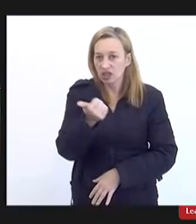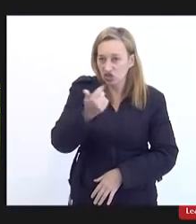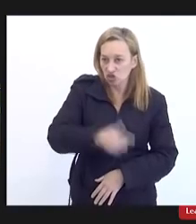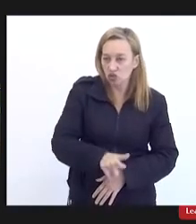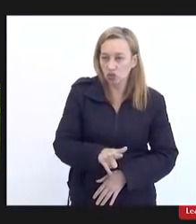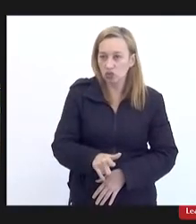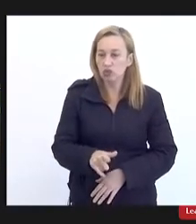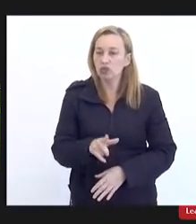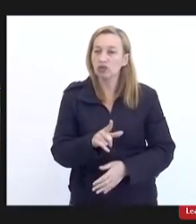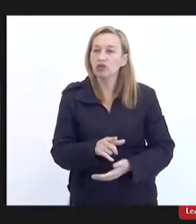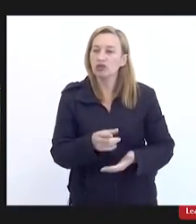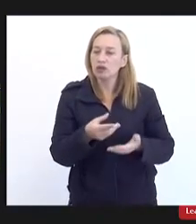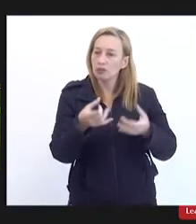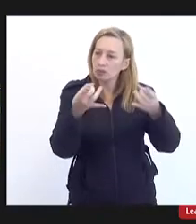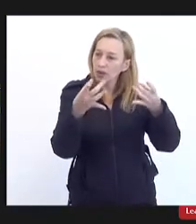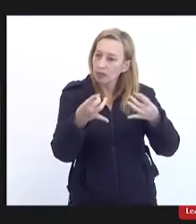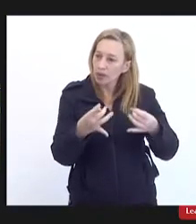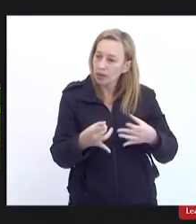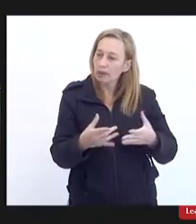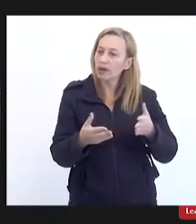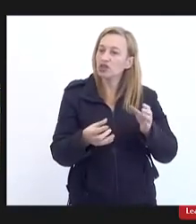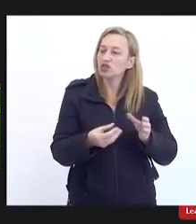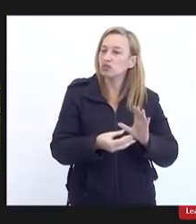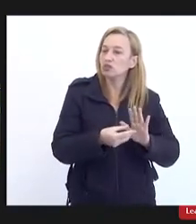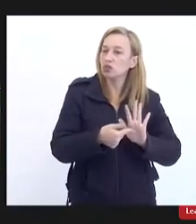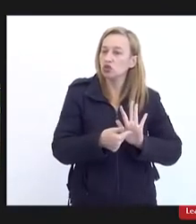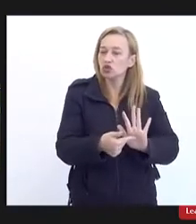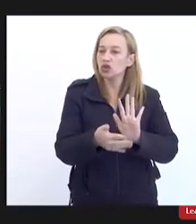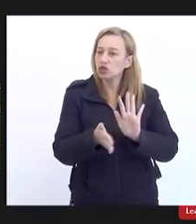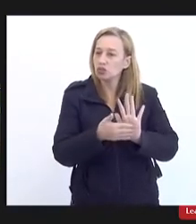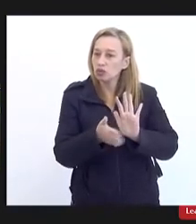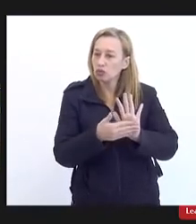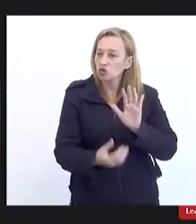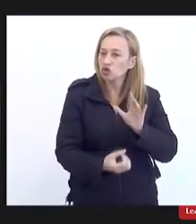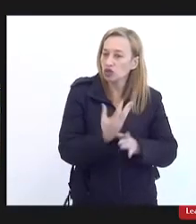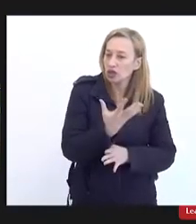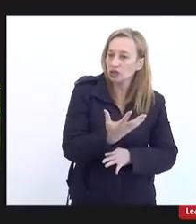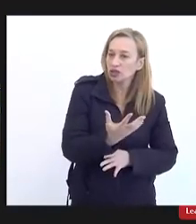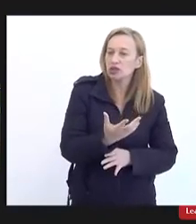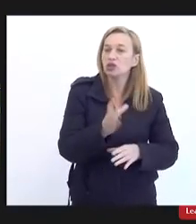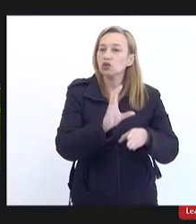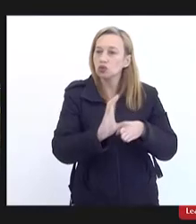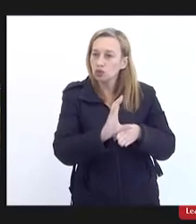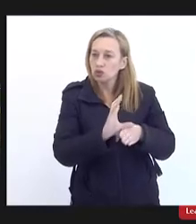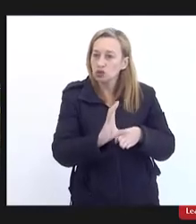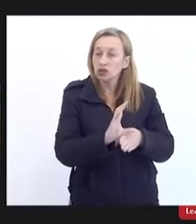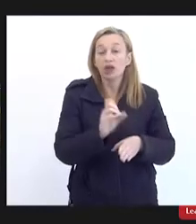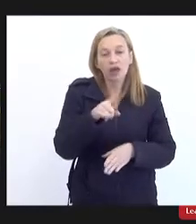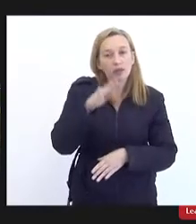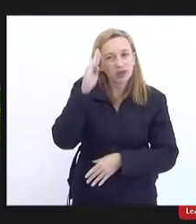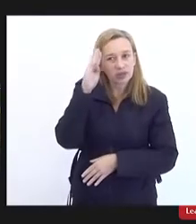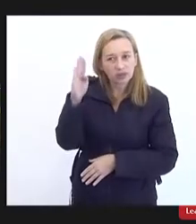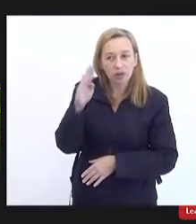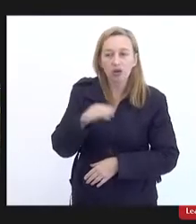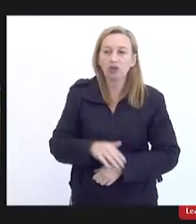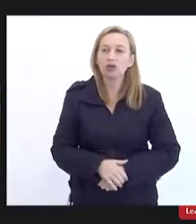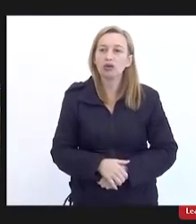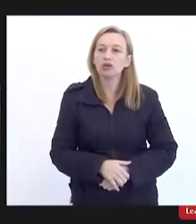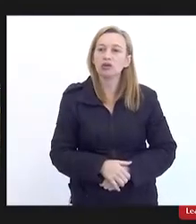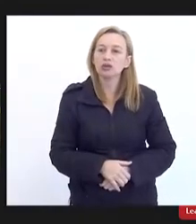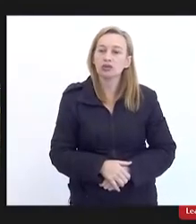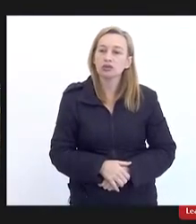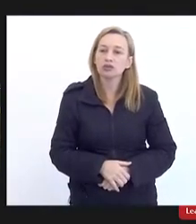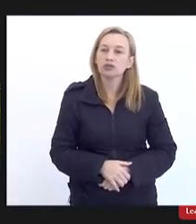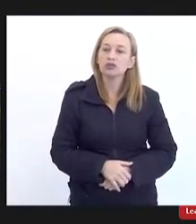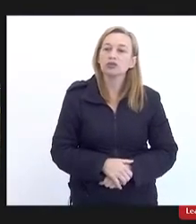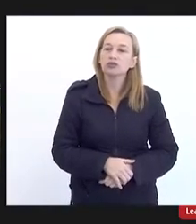pautar tirar as propostas né criação aí de dos conselhos eu acho fundamental né uma